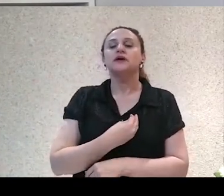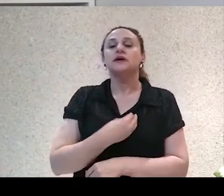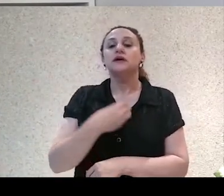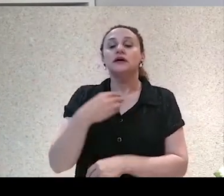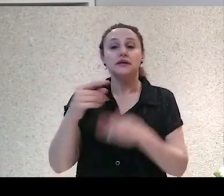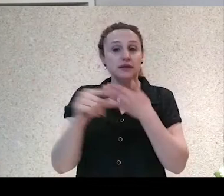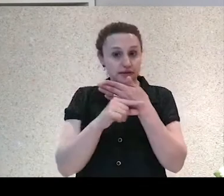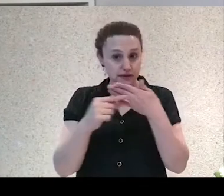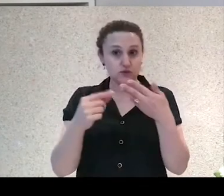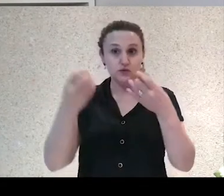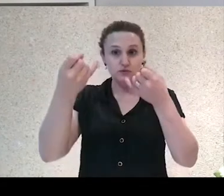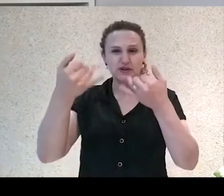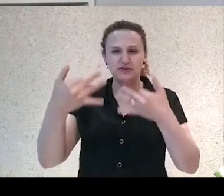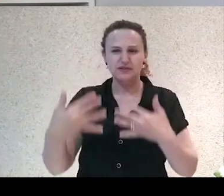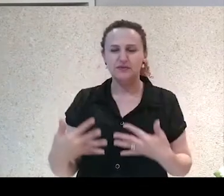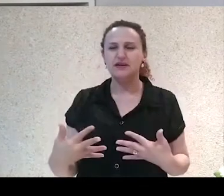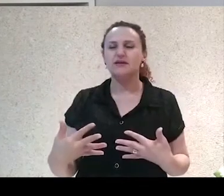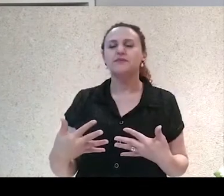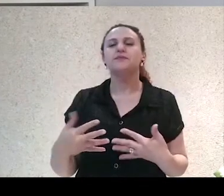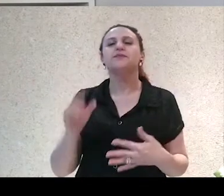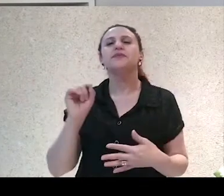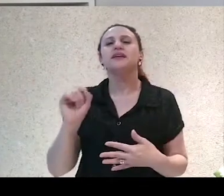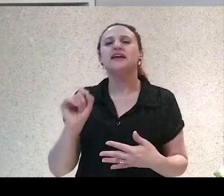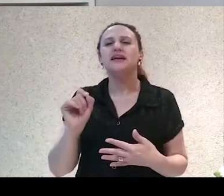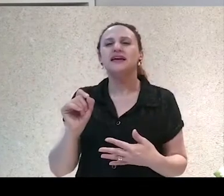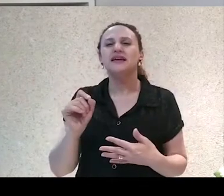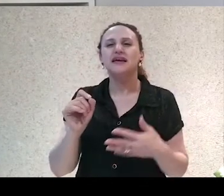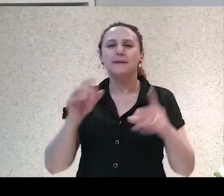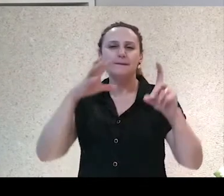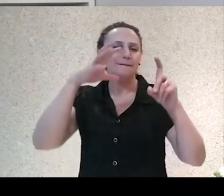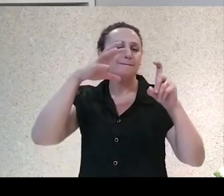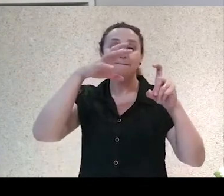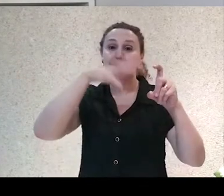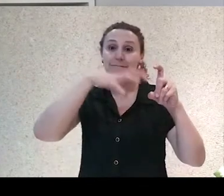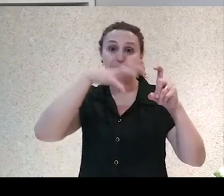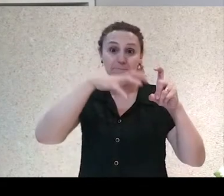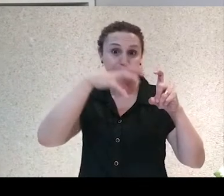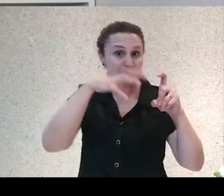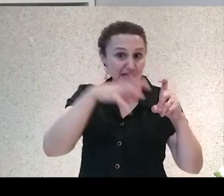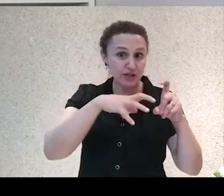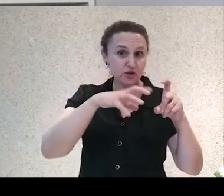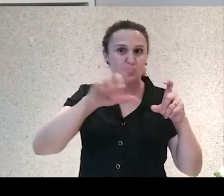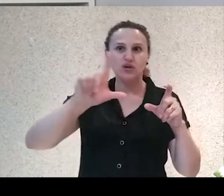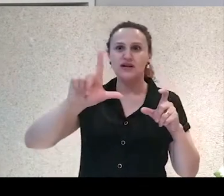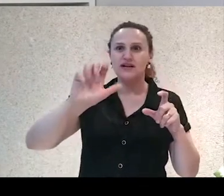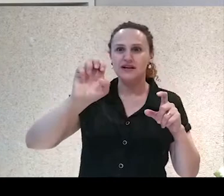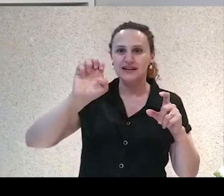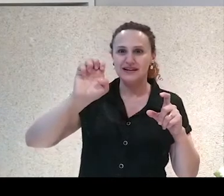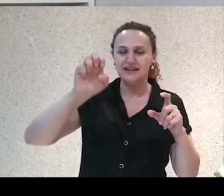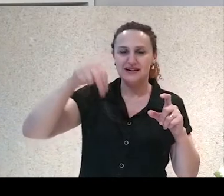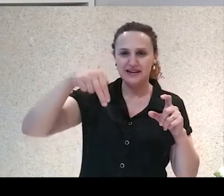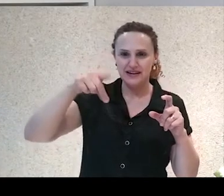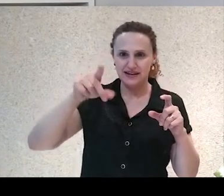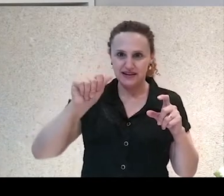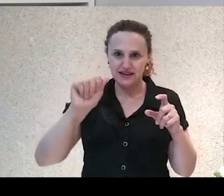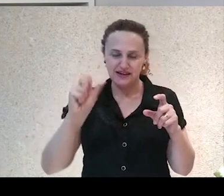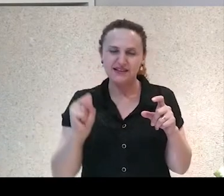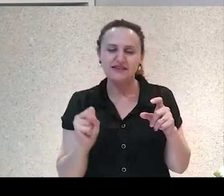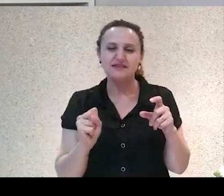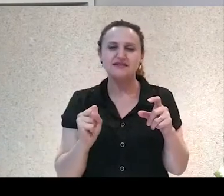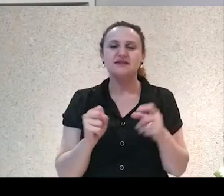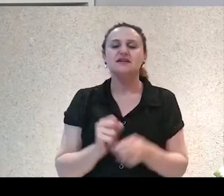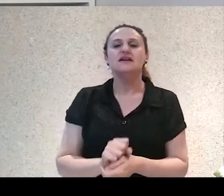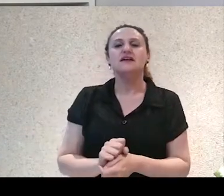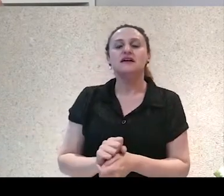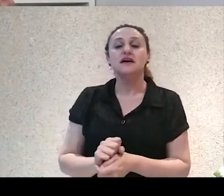mitos, lendas, deuses e religiões apareceram pela primeira vez com a revolução